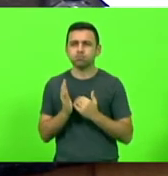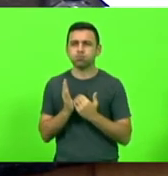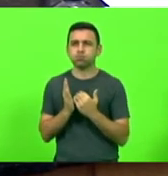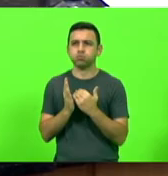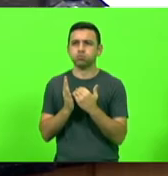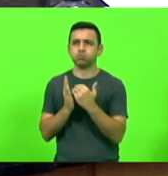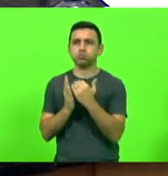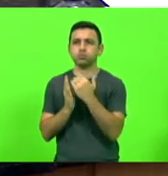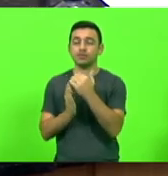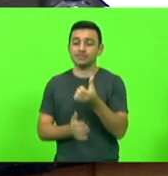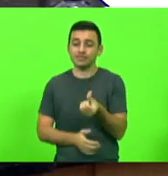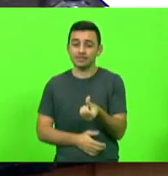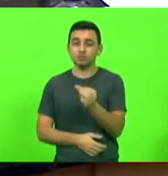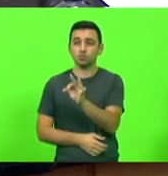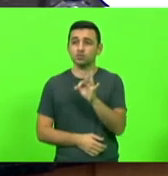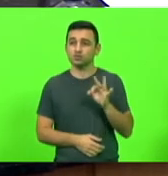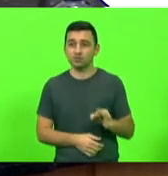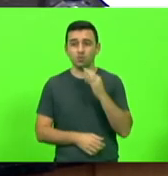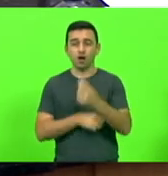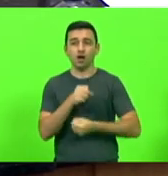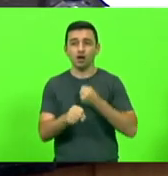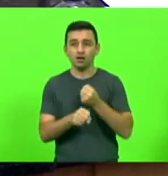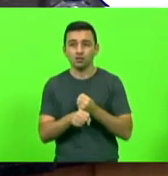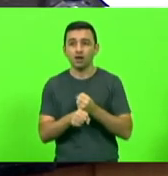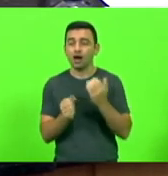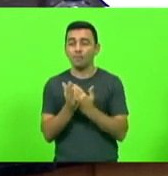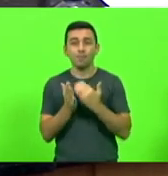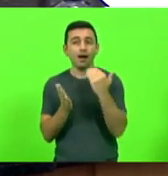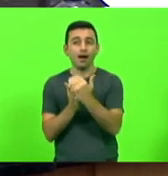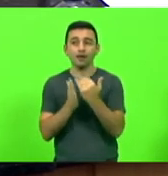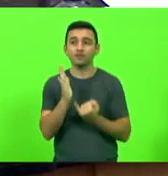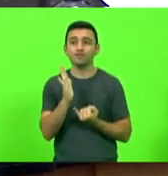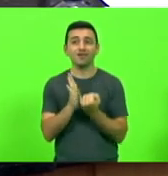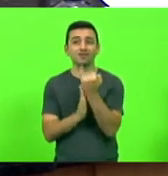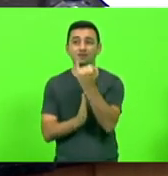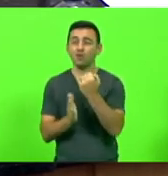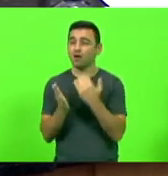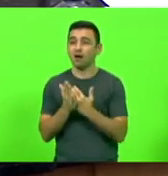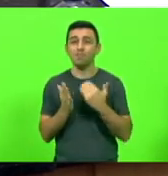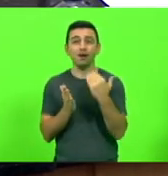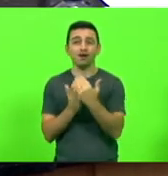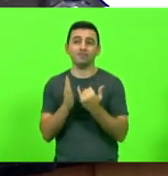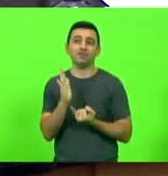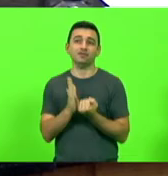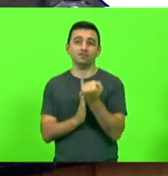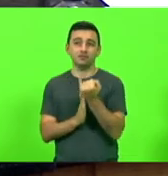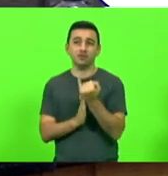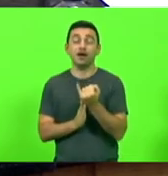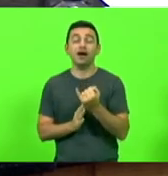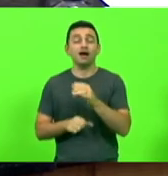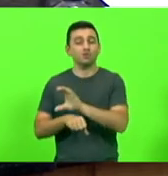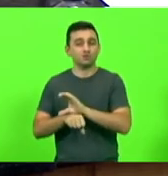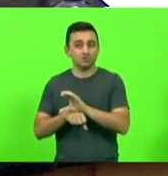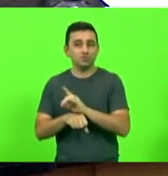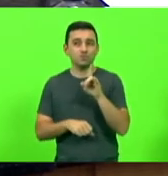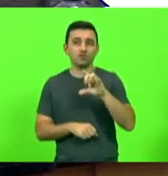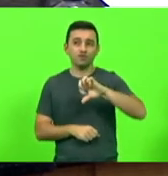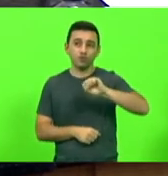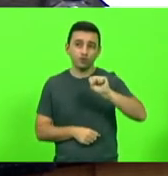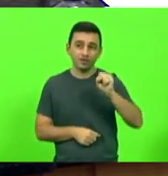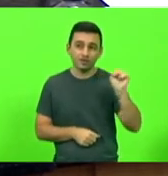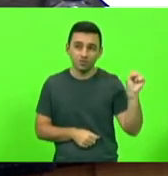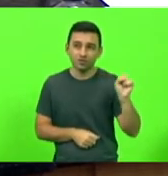ao ano acima da inflação, 6% ao ano acima da inflação. A Constituição de 88, uma